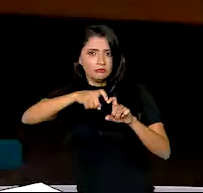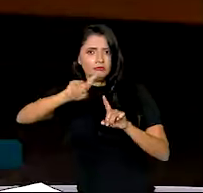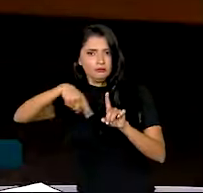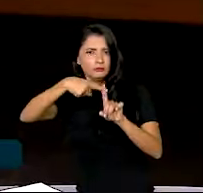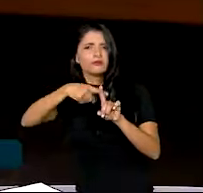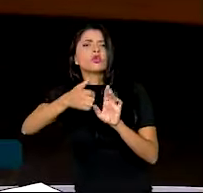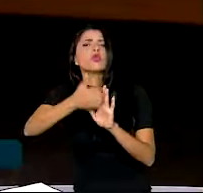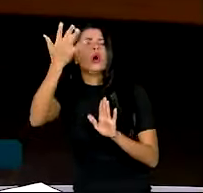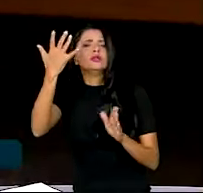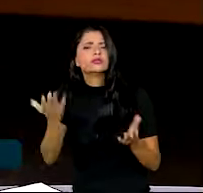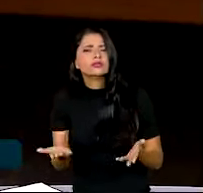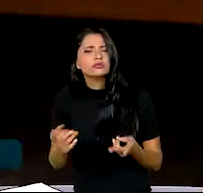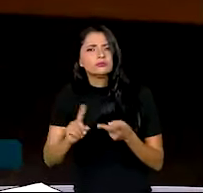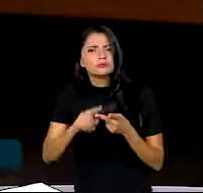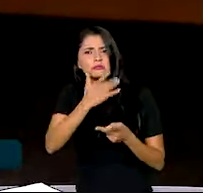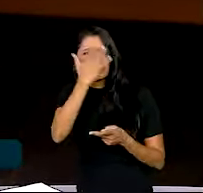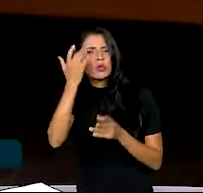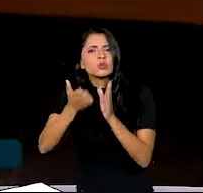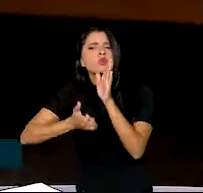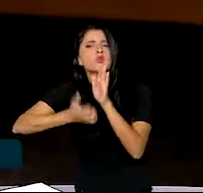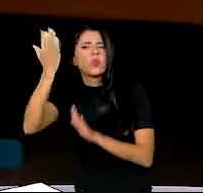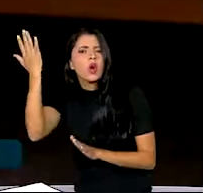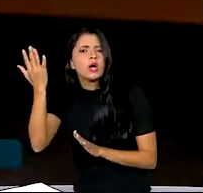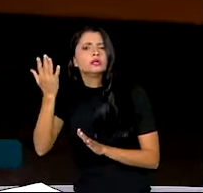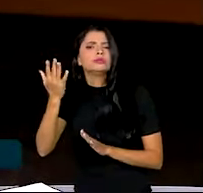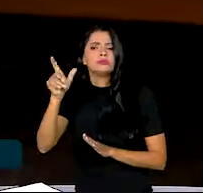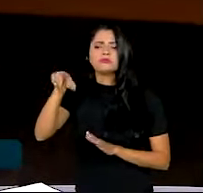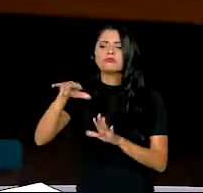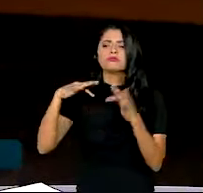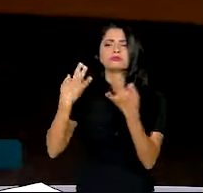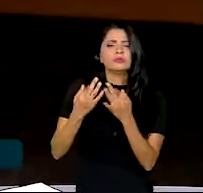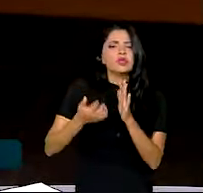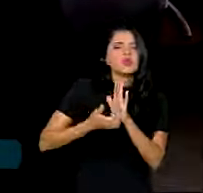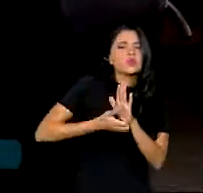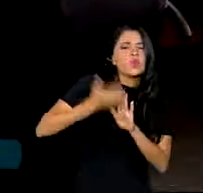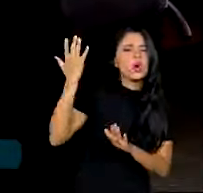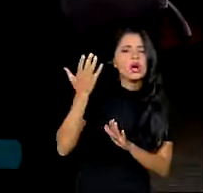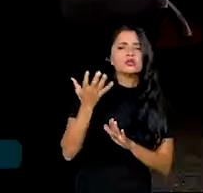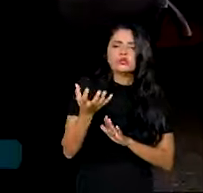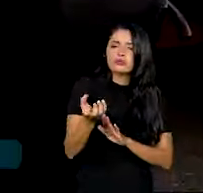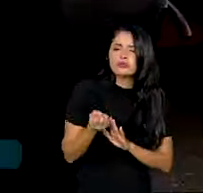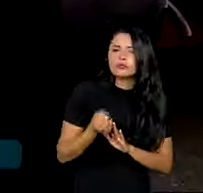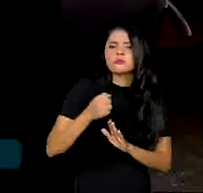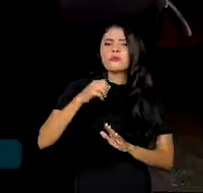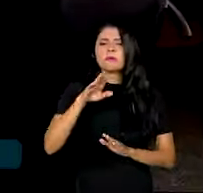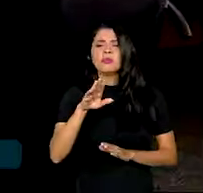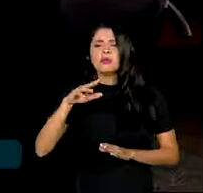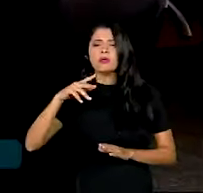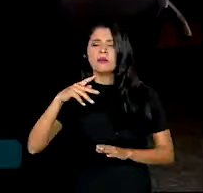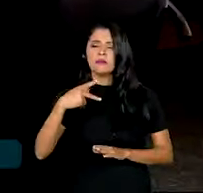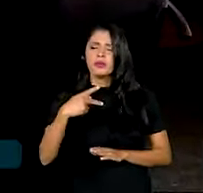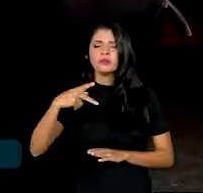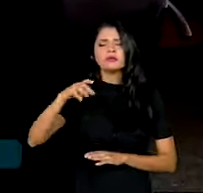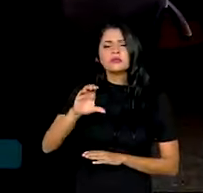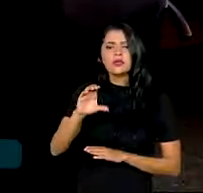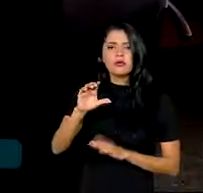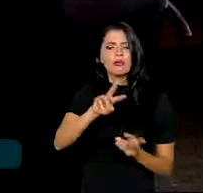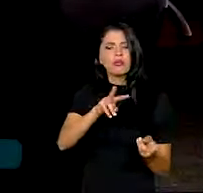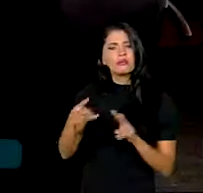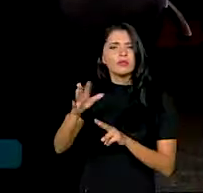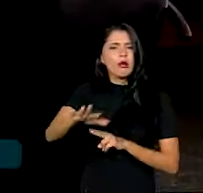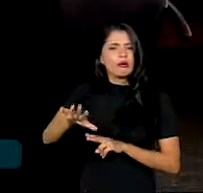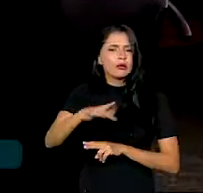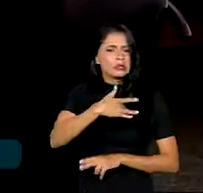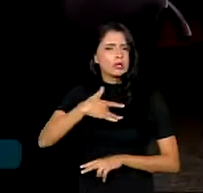médicos, quantos? Quantas pessoas na cidade recebem o Bolsa Família? Quantas recebem o BPC? Qual foi a transferência do governo federal para a área